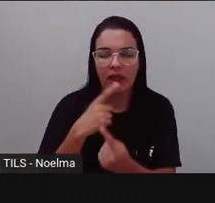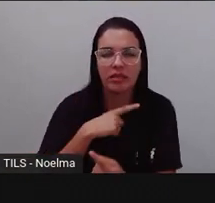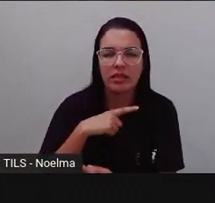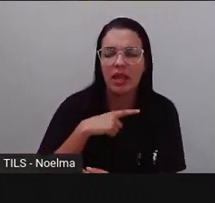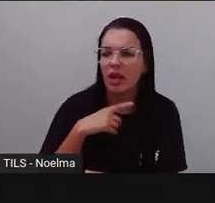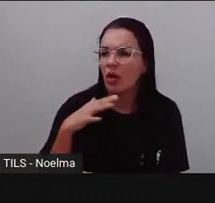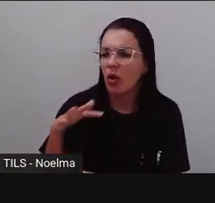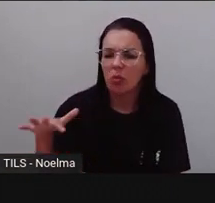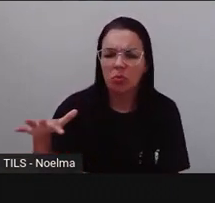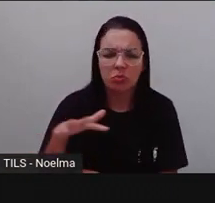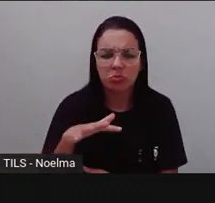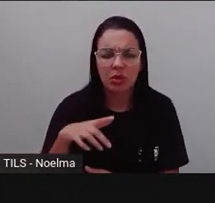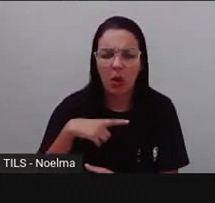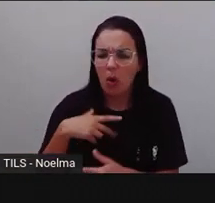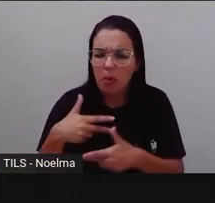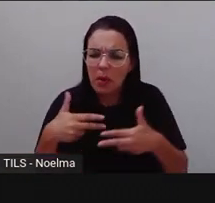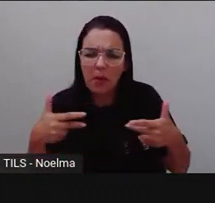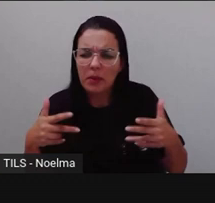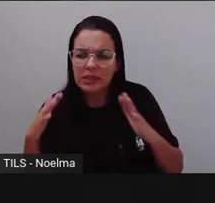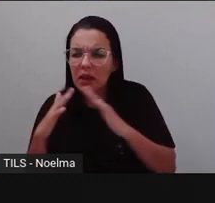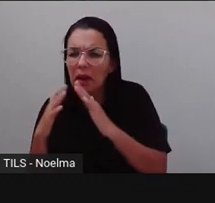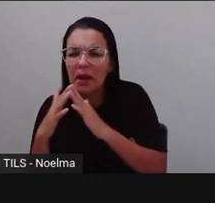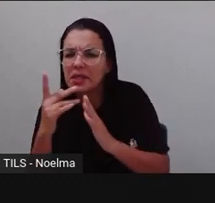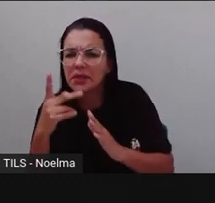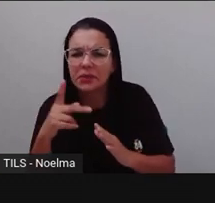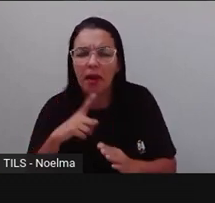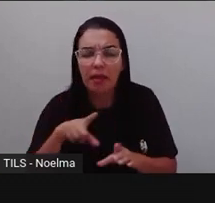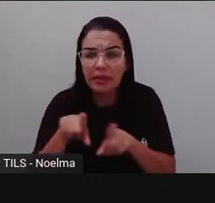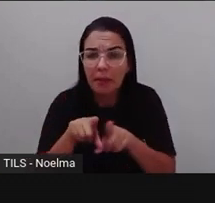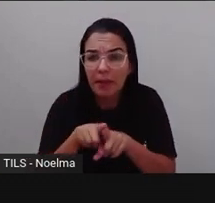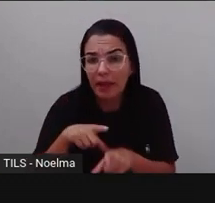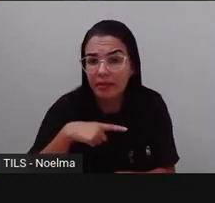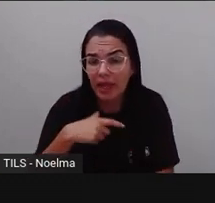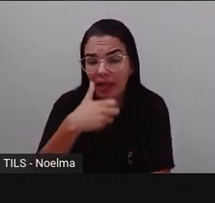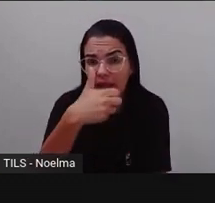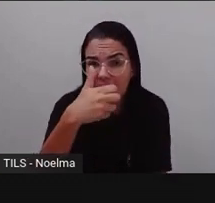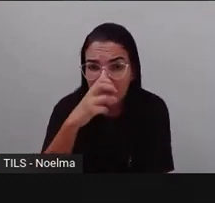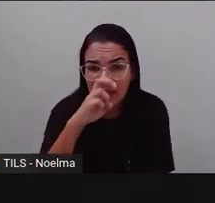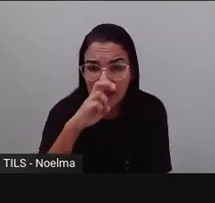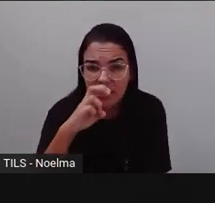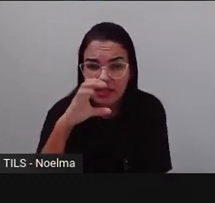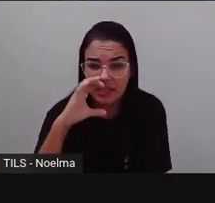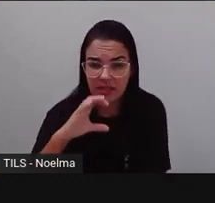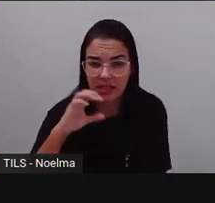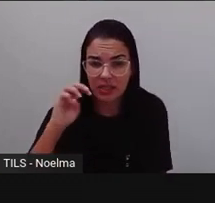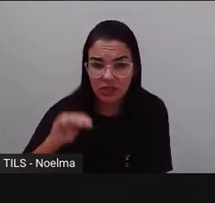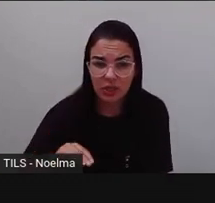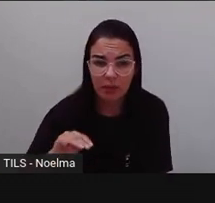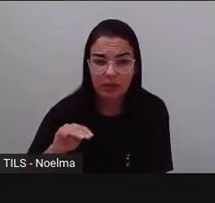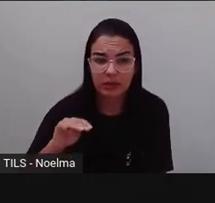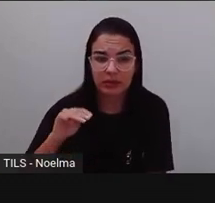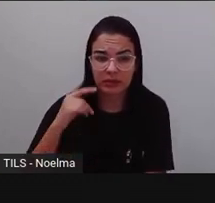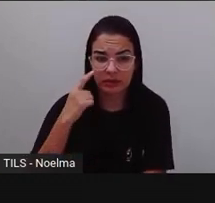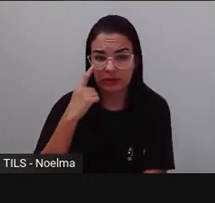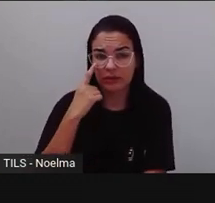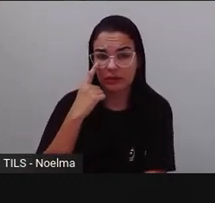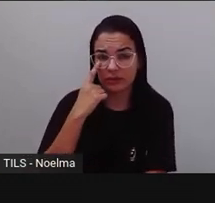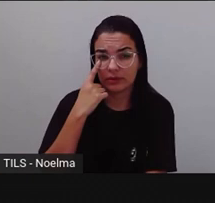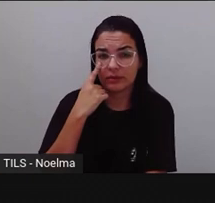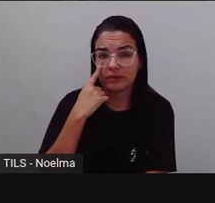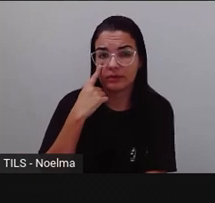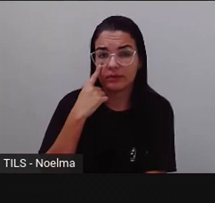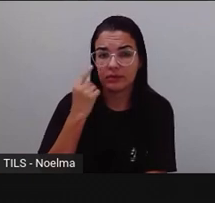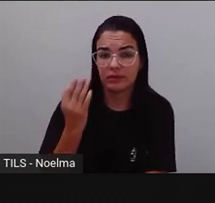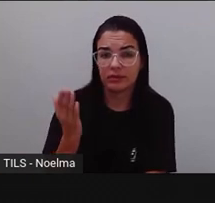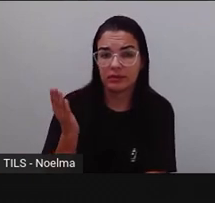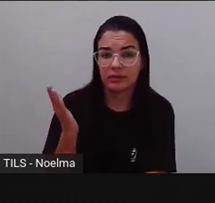centímetros, Algum objeto, Alguma coisa aí, Que também tenha o mesmo tamanho aí, Dessa planta carnívora, O é que